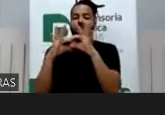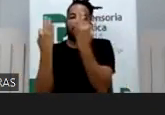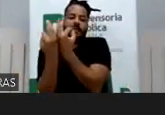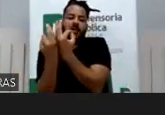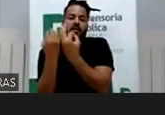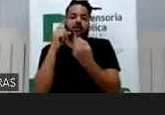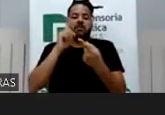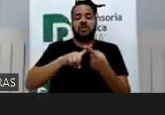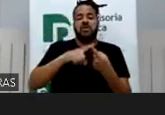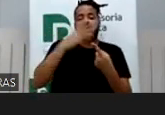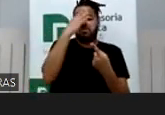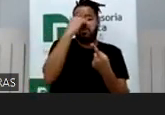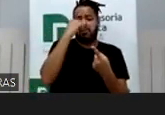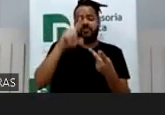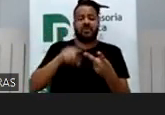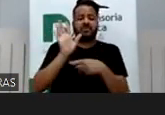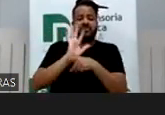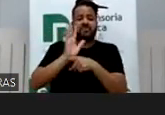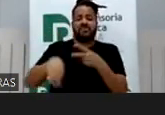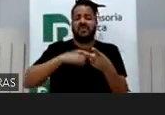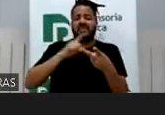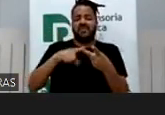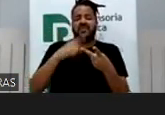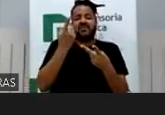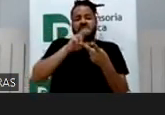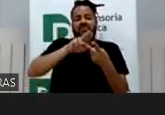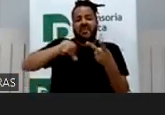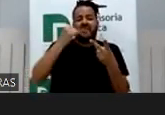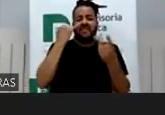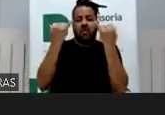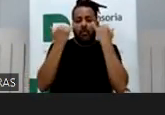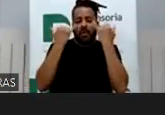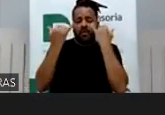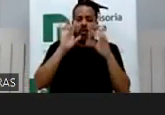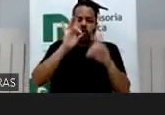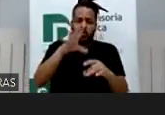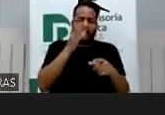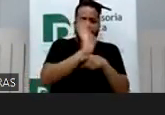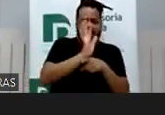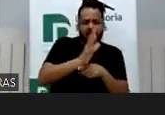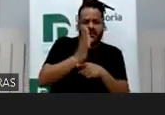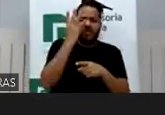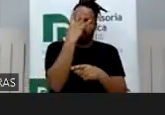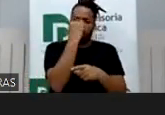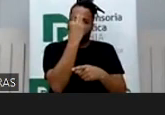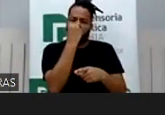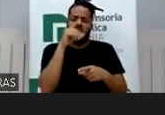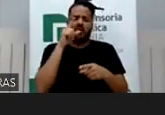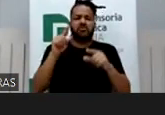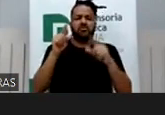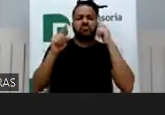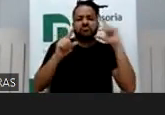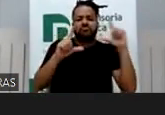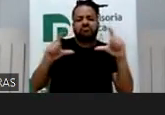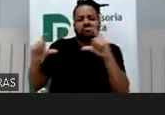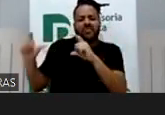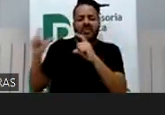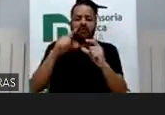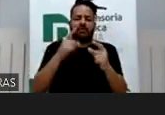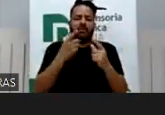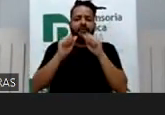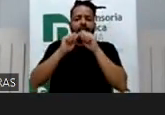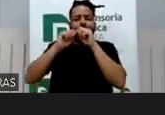imagens, fotos, vídeos, informações, não é só imagens, fotos, vídeos, é detalhes, informações, o bulletin da escola,